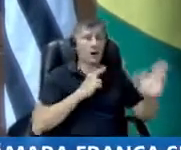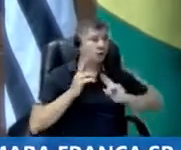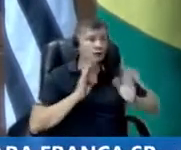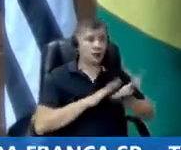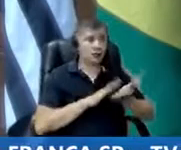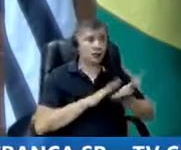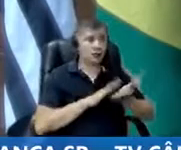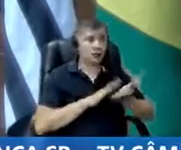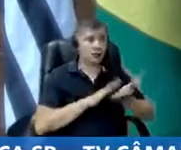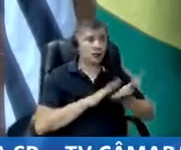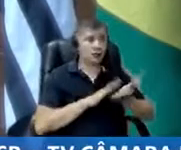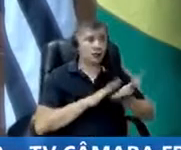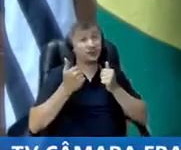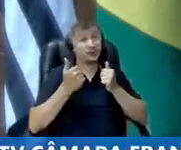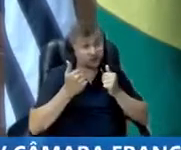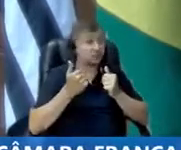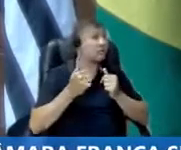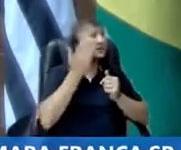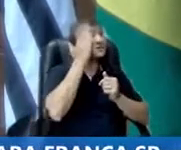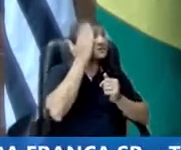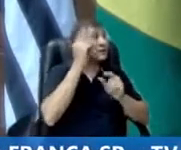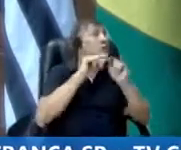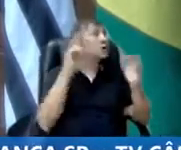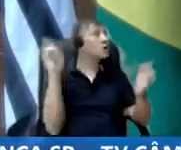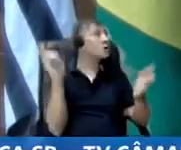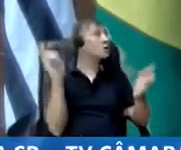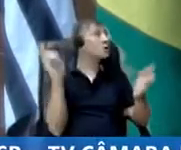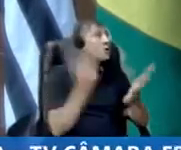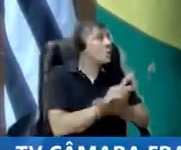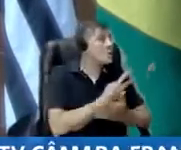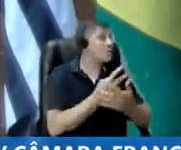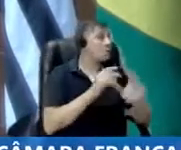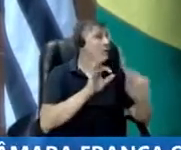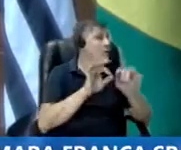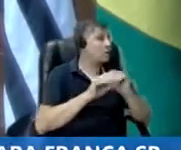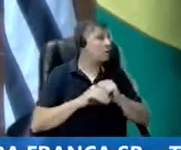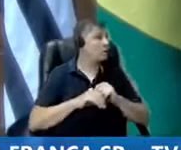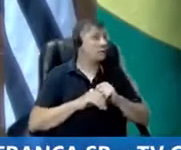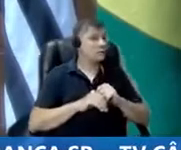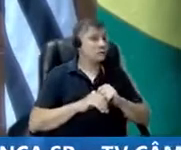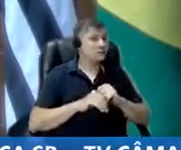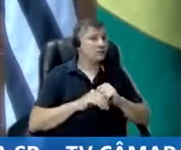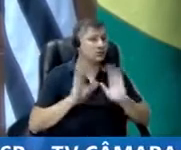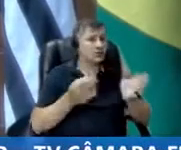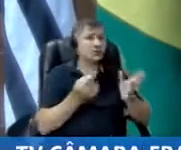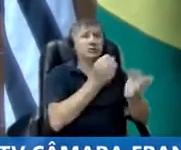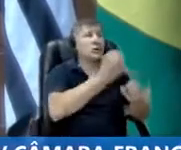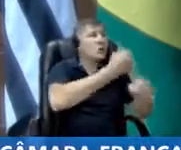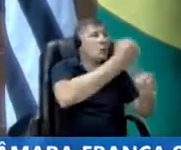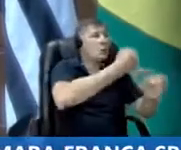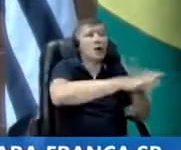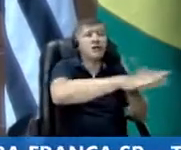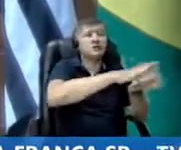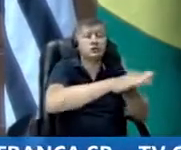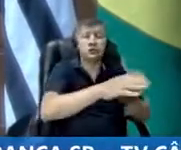para saber o que aconteceu ali, que parou com aquelas gavetas, gastou um dinheirão ali, e não terminou,